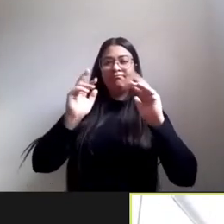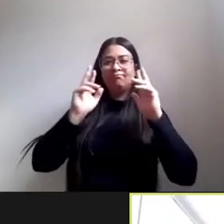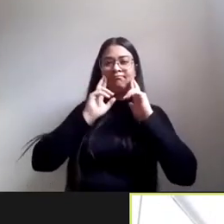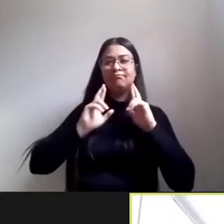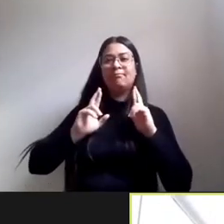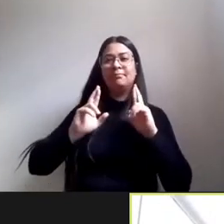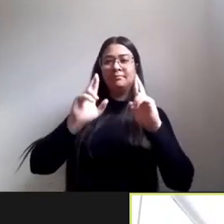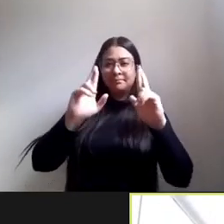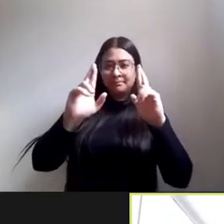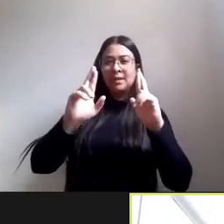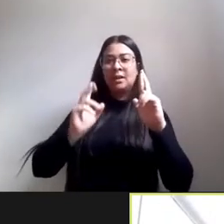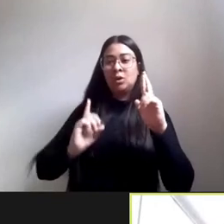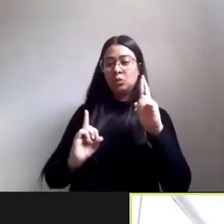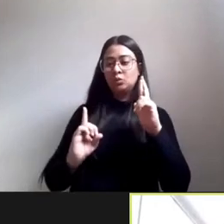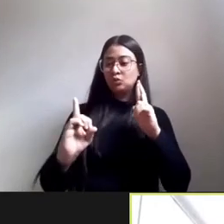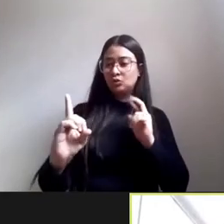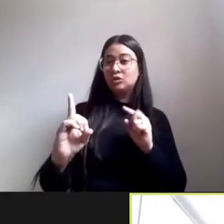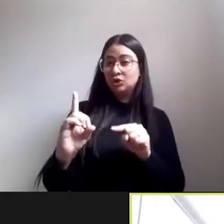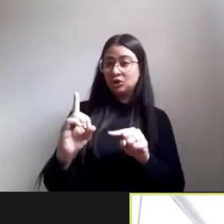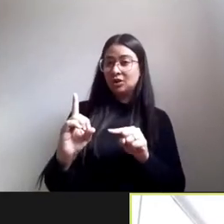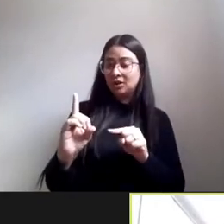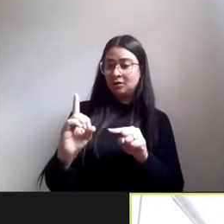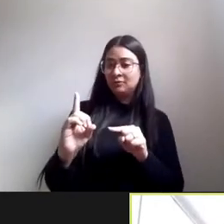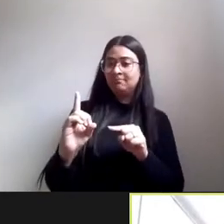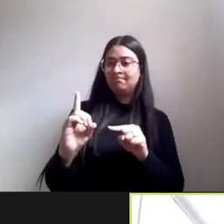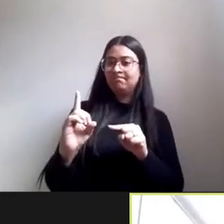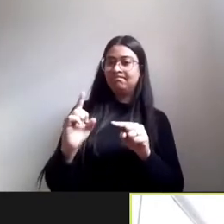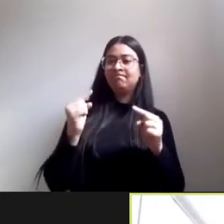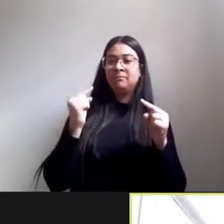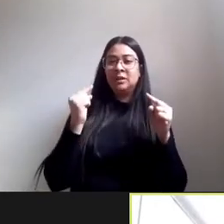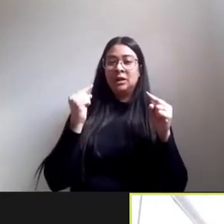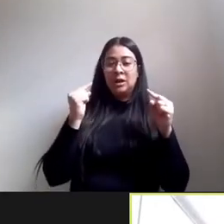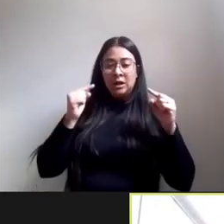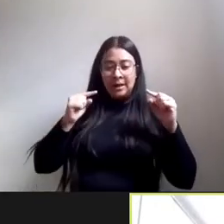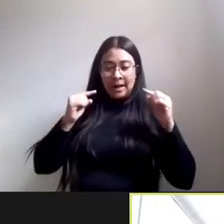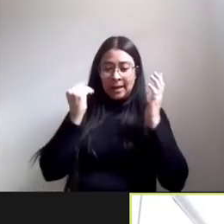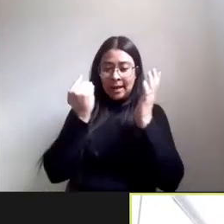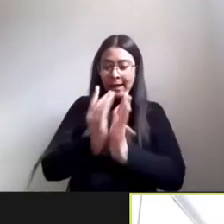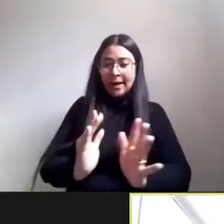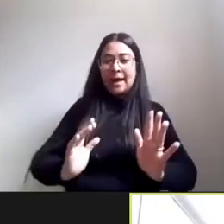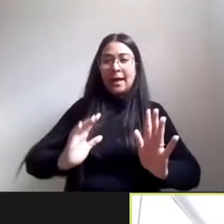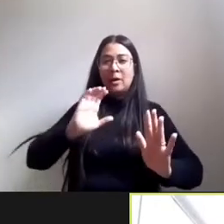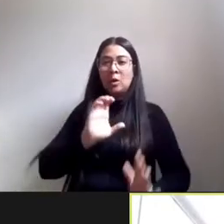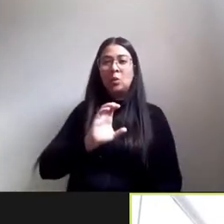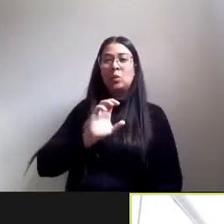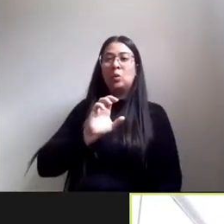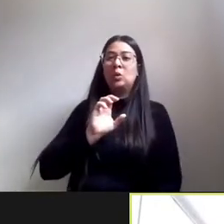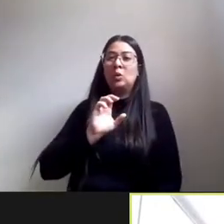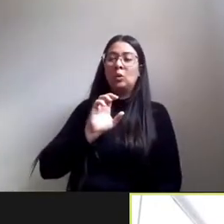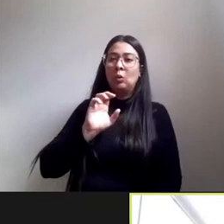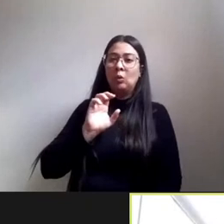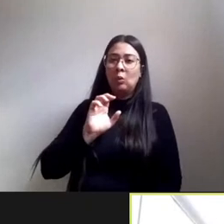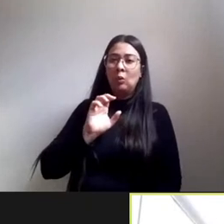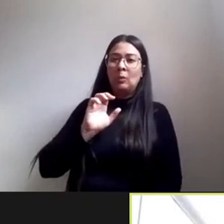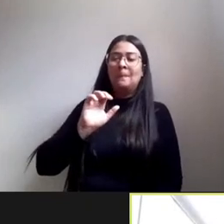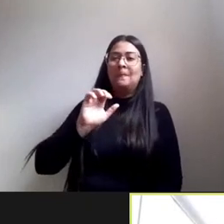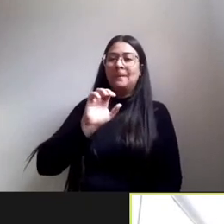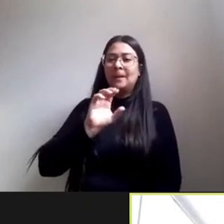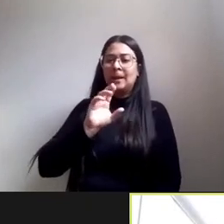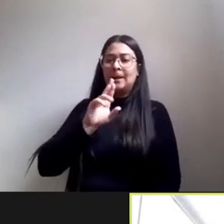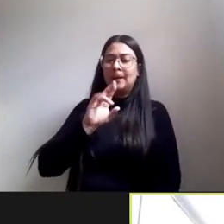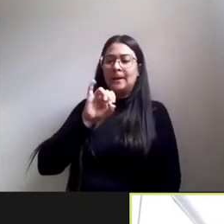combate o crime de genocídio o crime de etnocídio e um país que tem que se preocupar